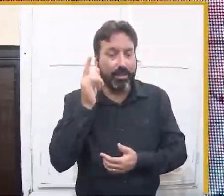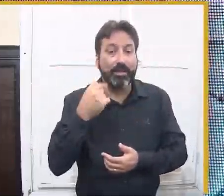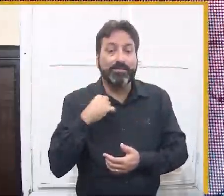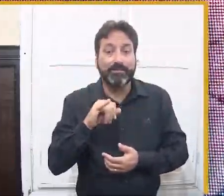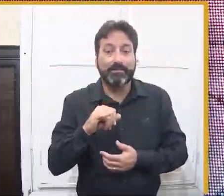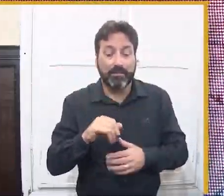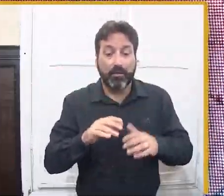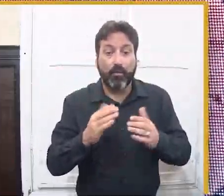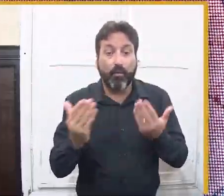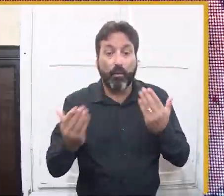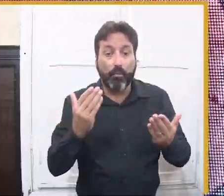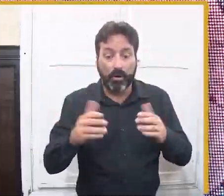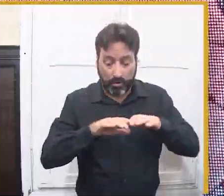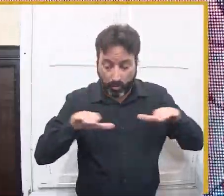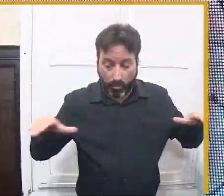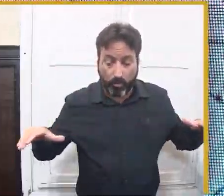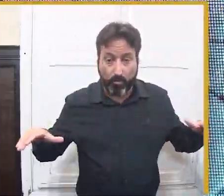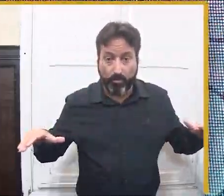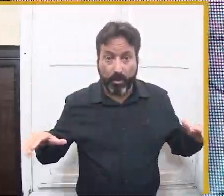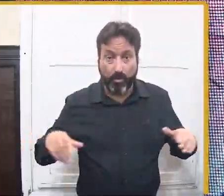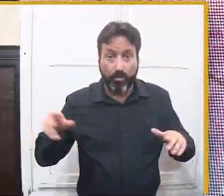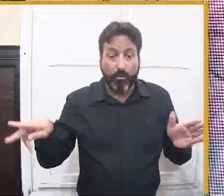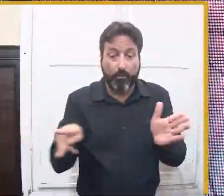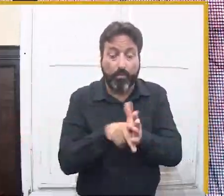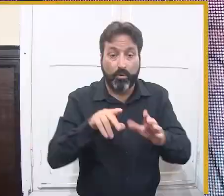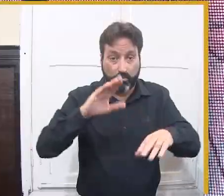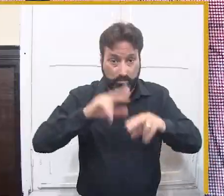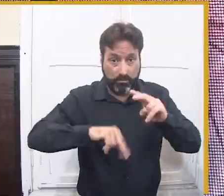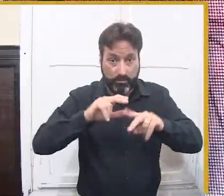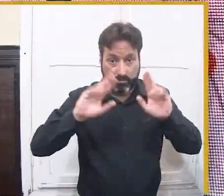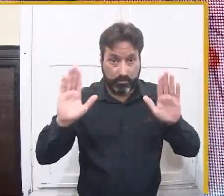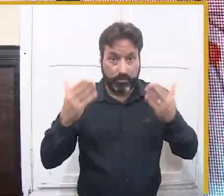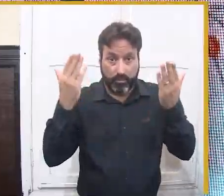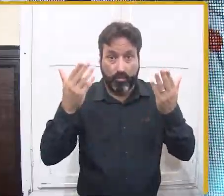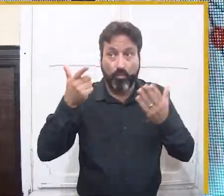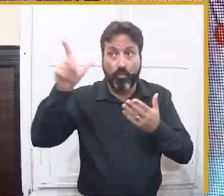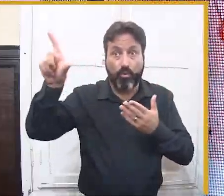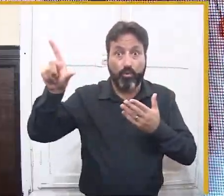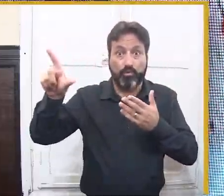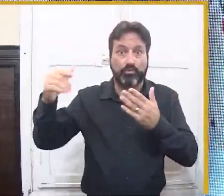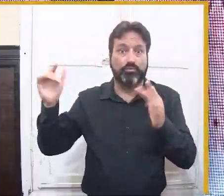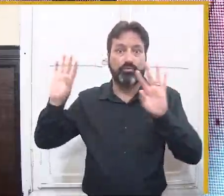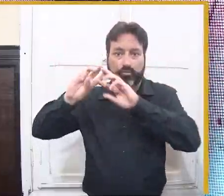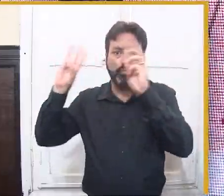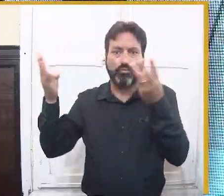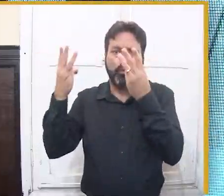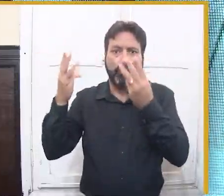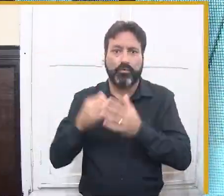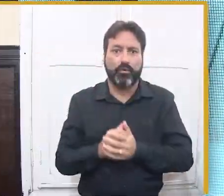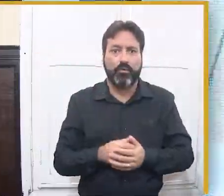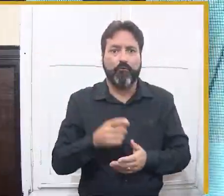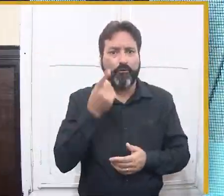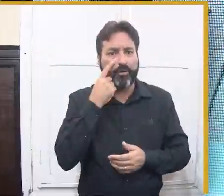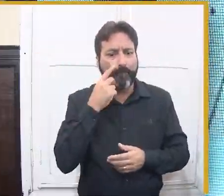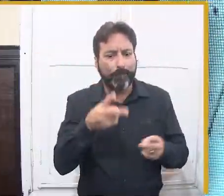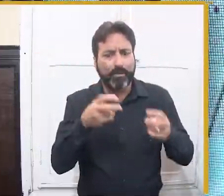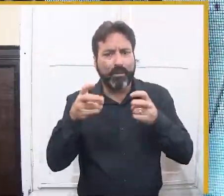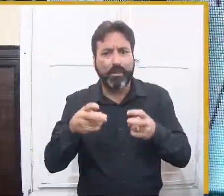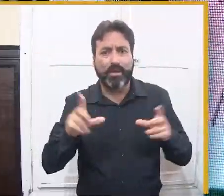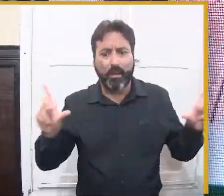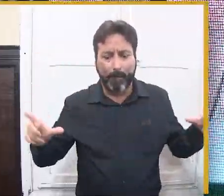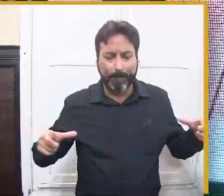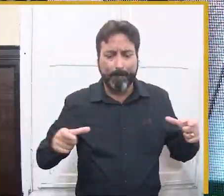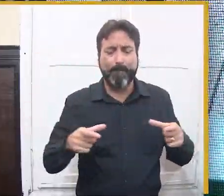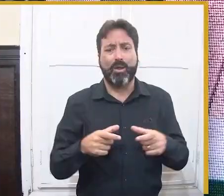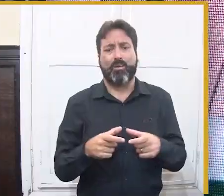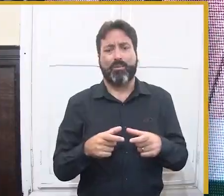essa é uma observação que eu quero fazer, se nós comparássemos o palco, e a equipe que trabalha com um evento sabe disso, se